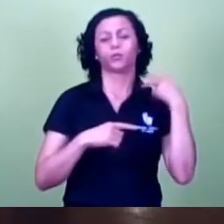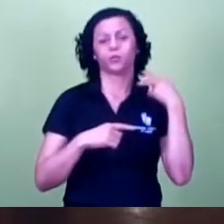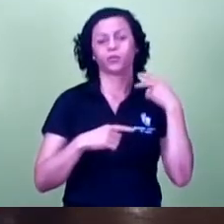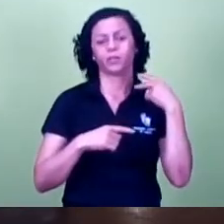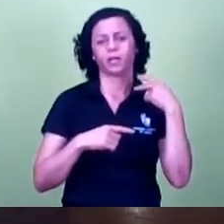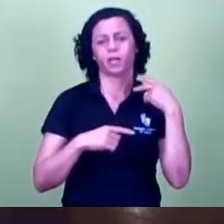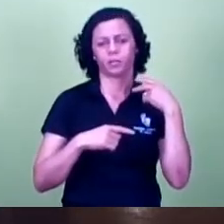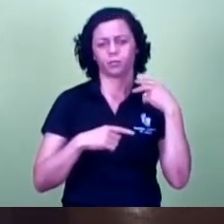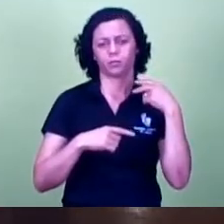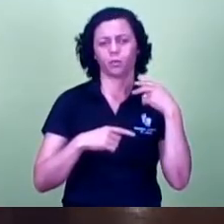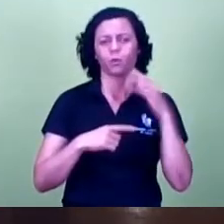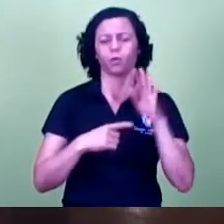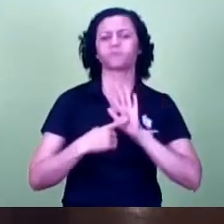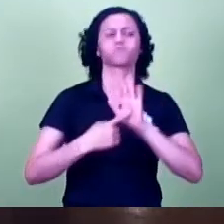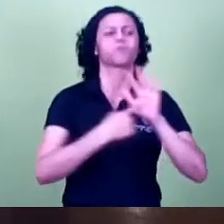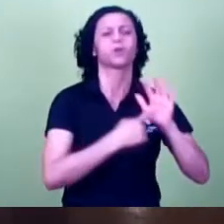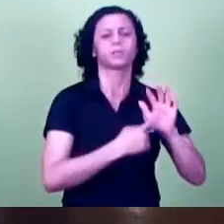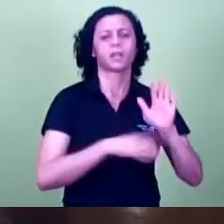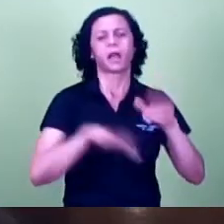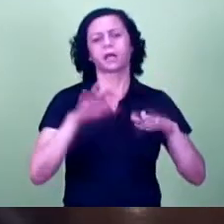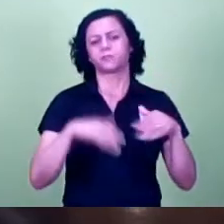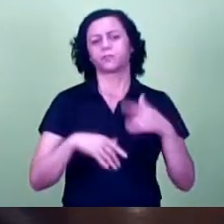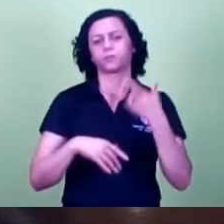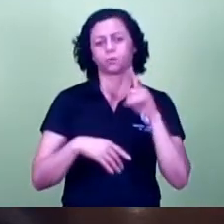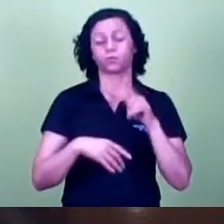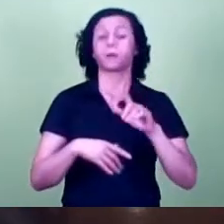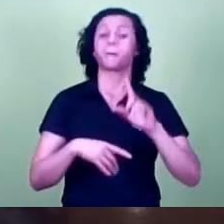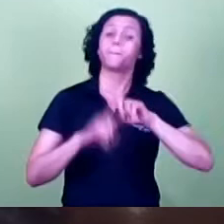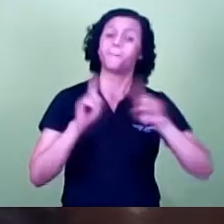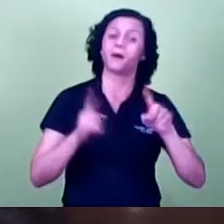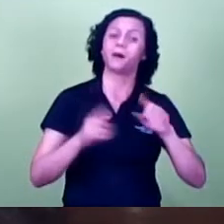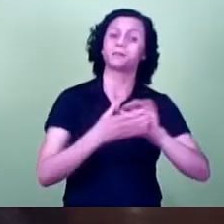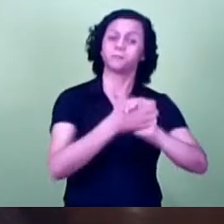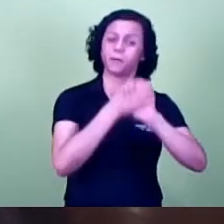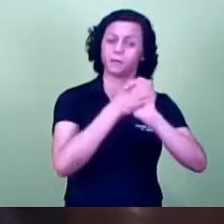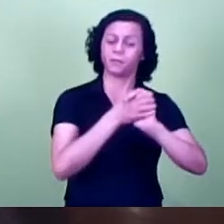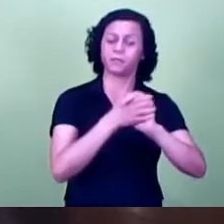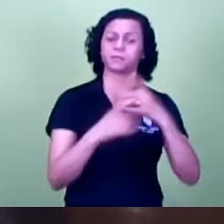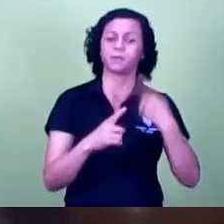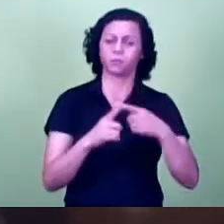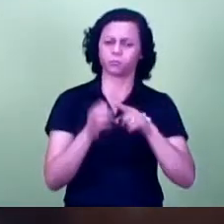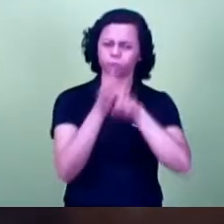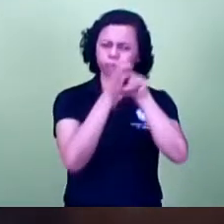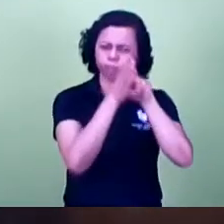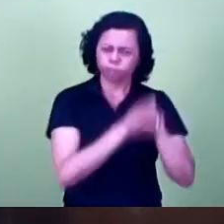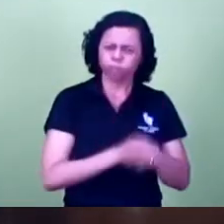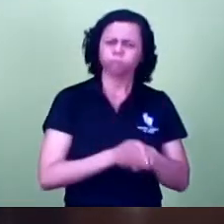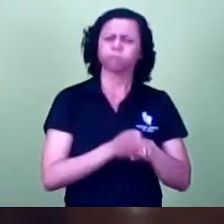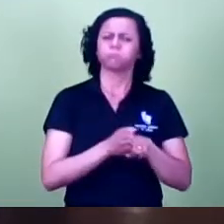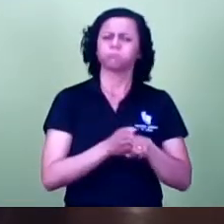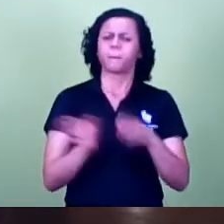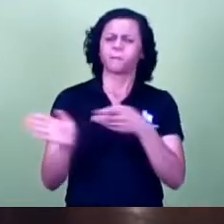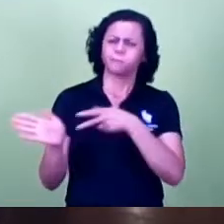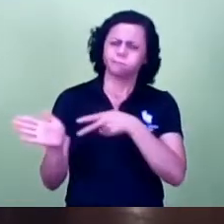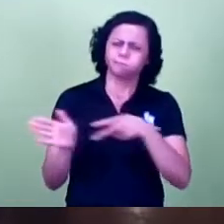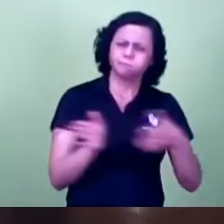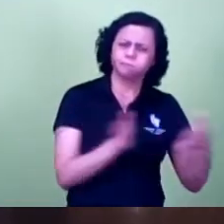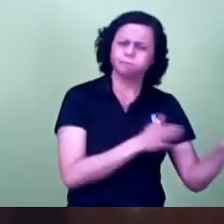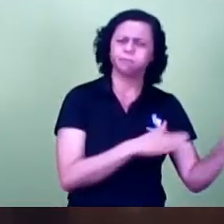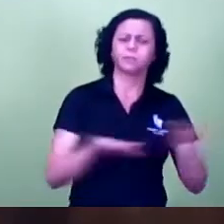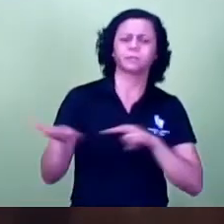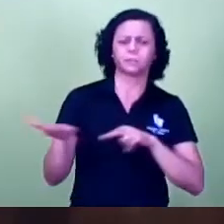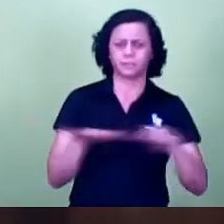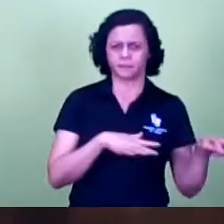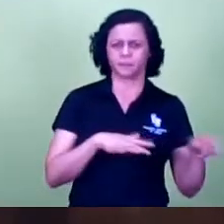muito, melhorou muito isso para nós. Mas parabenizar porque eu vi o processo todo de investigação que só estava fazendo no decorrer da semana, gente estava sempre